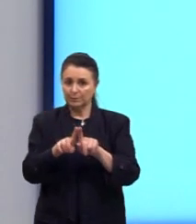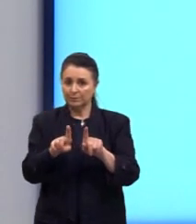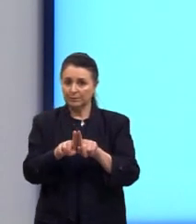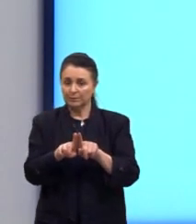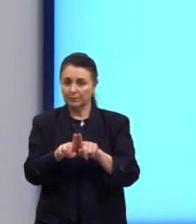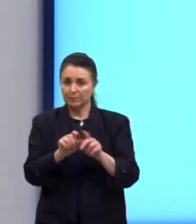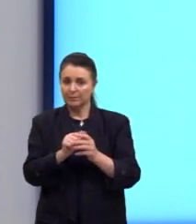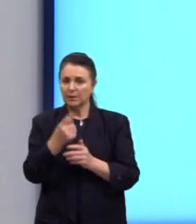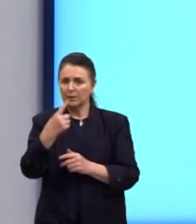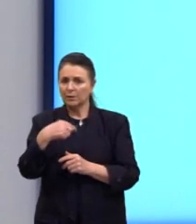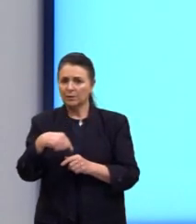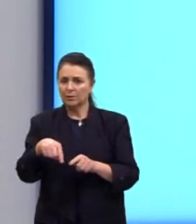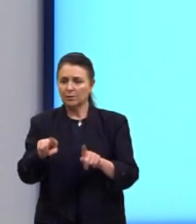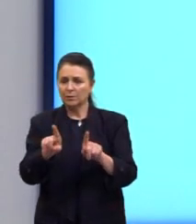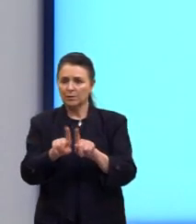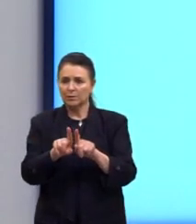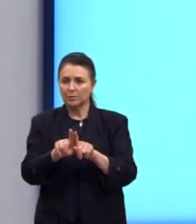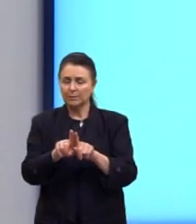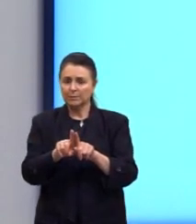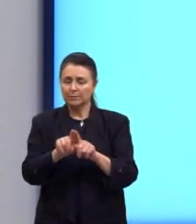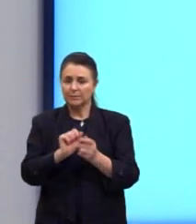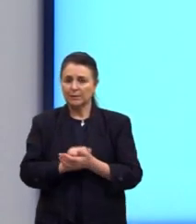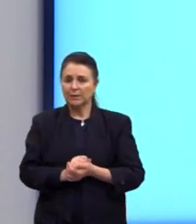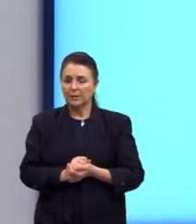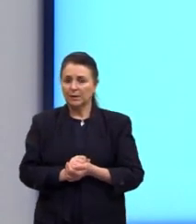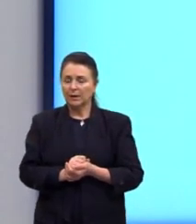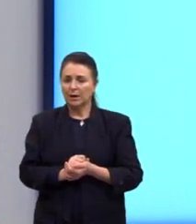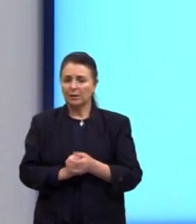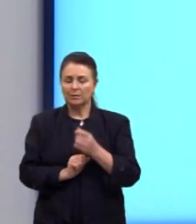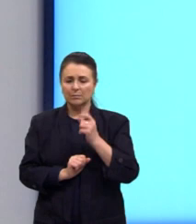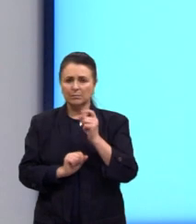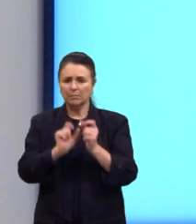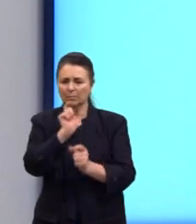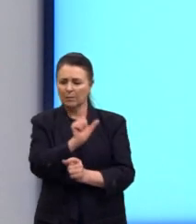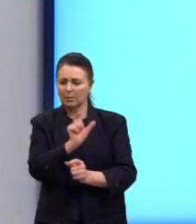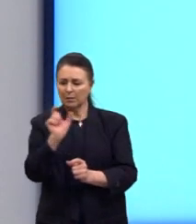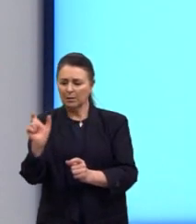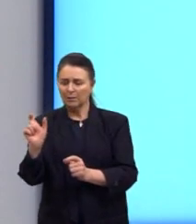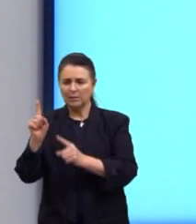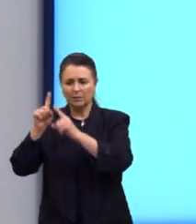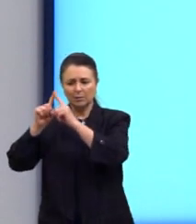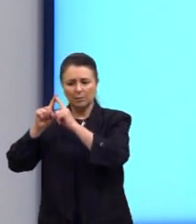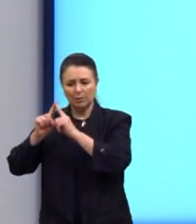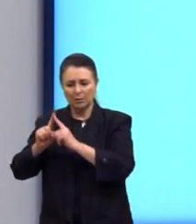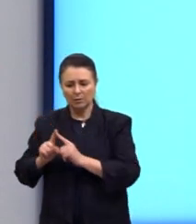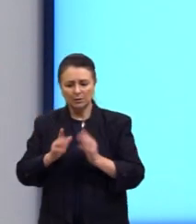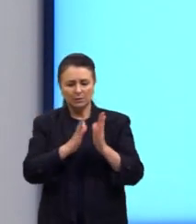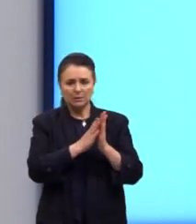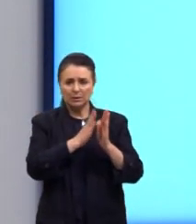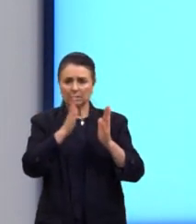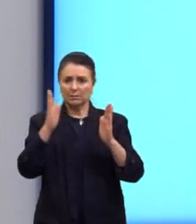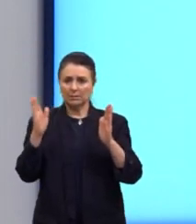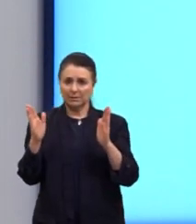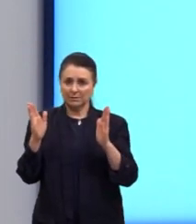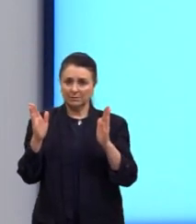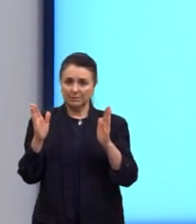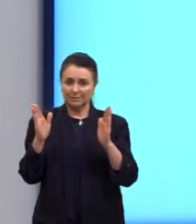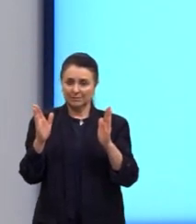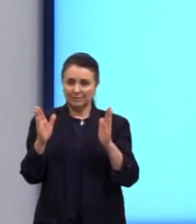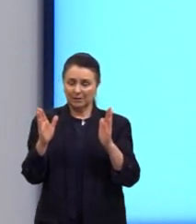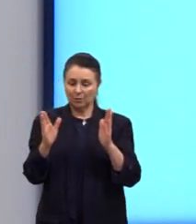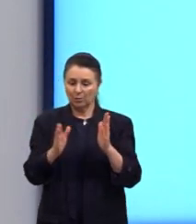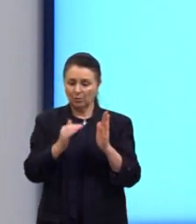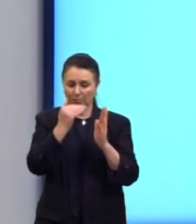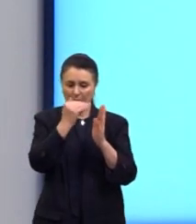E tantas outras. Aquelas palavrinhas de sequência lógica, que estabelecem uma sequência lógica, né? Uma